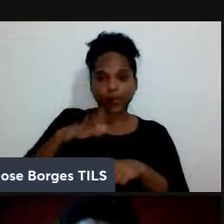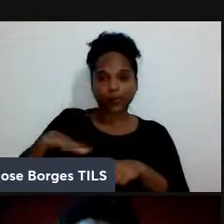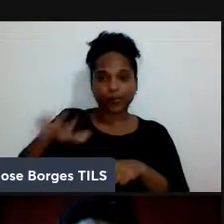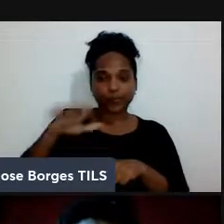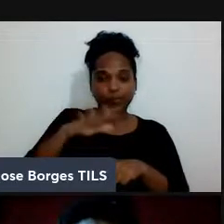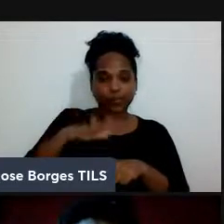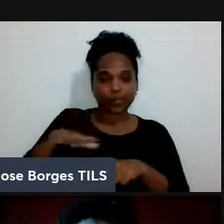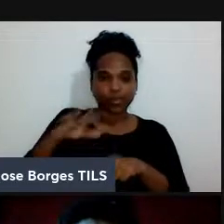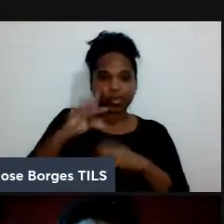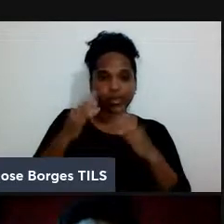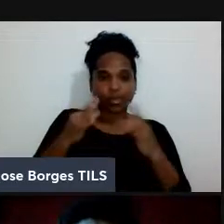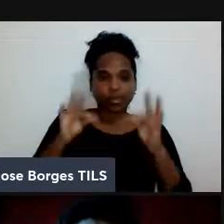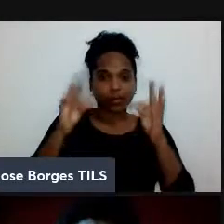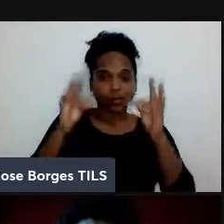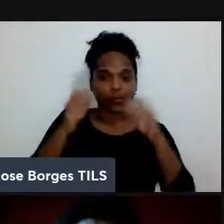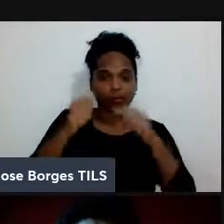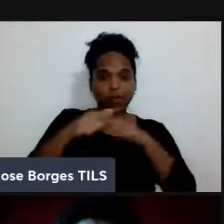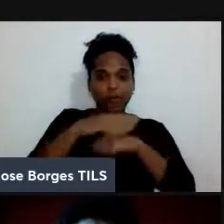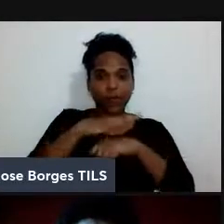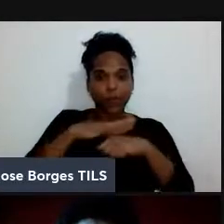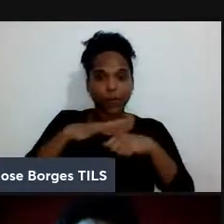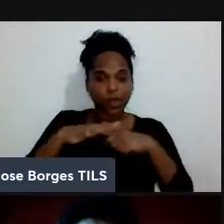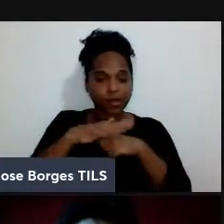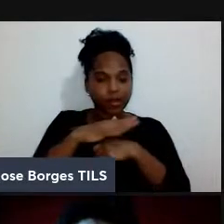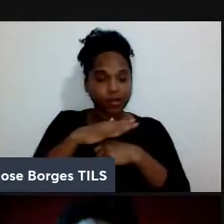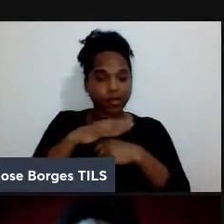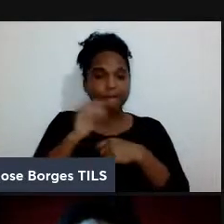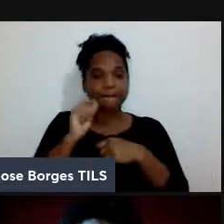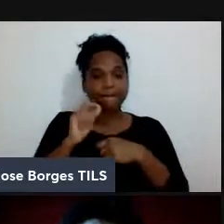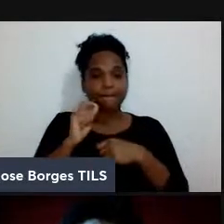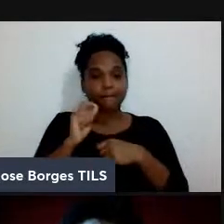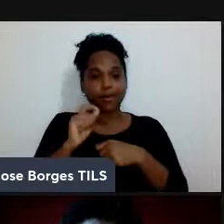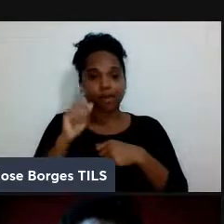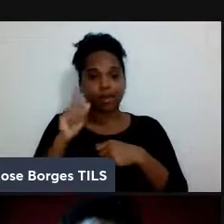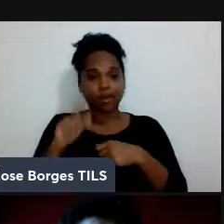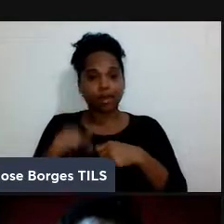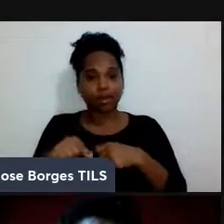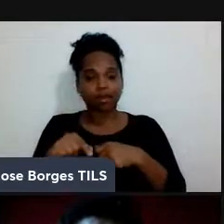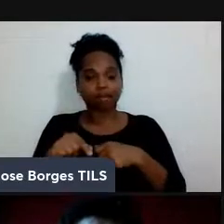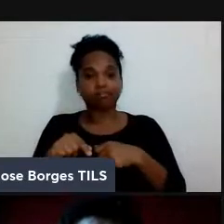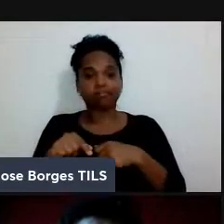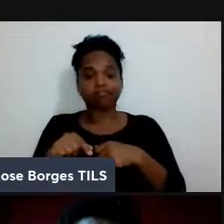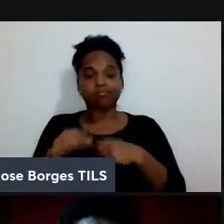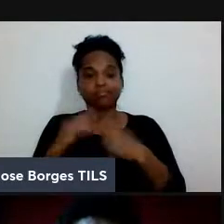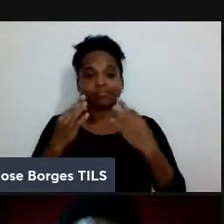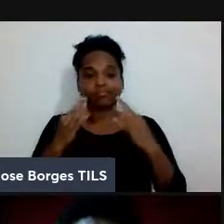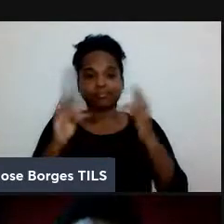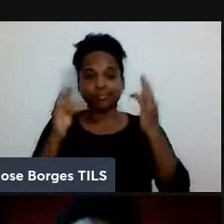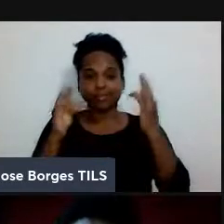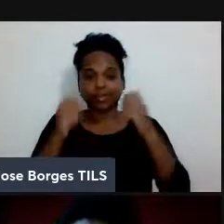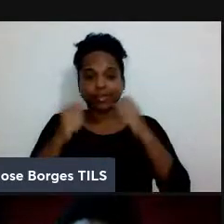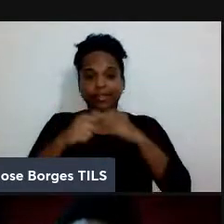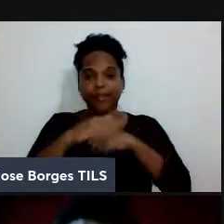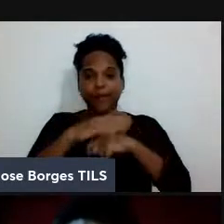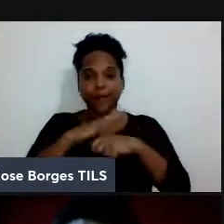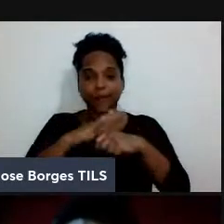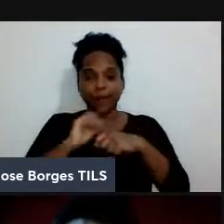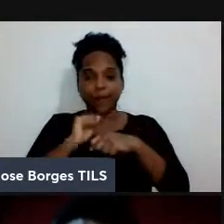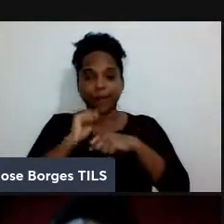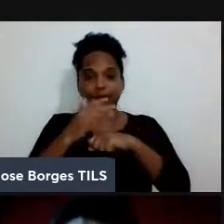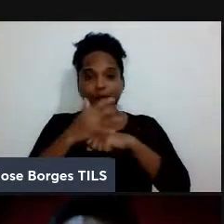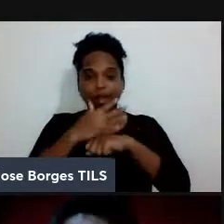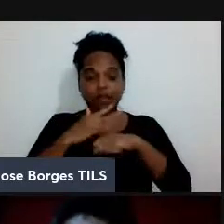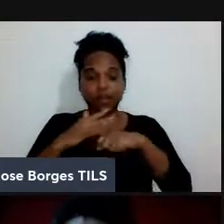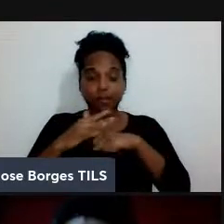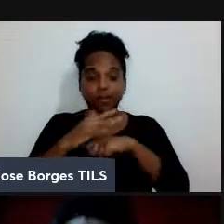tecnologias quânticas porque a quântica né ou as tecnologias quânticas elas nasceram como um ramo da física